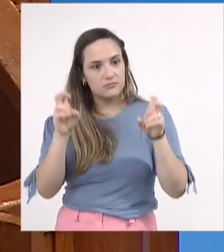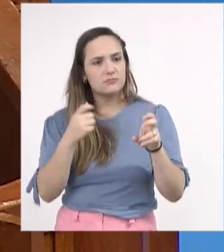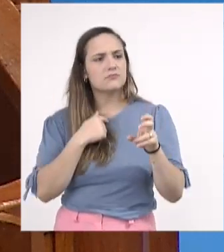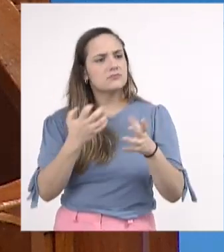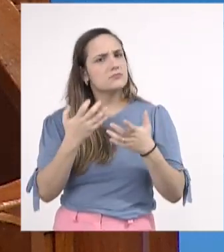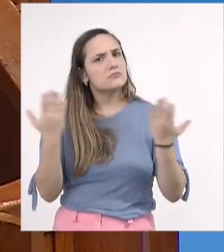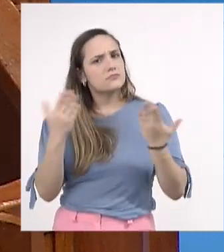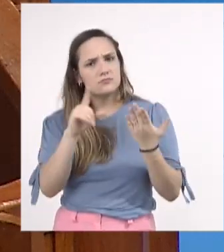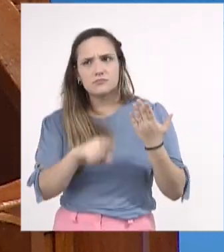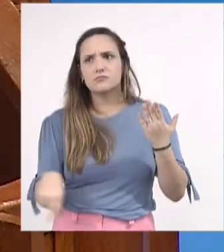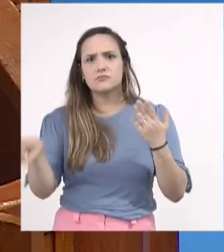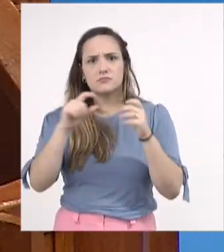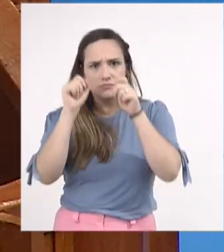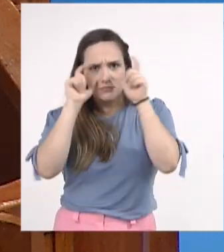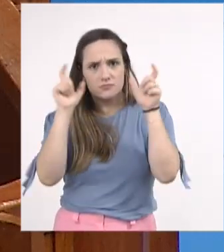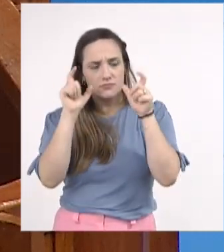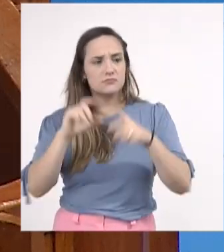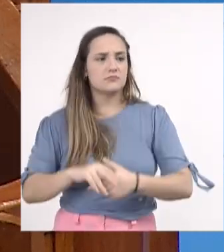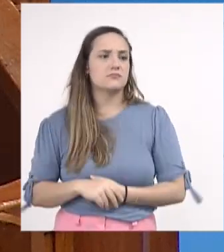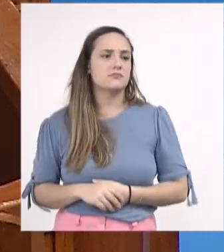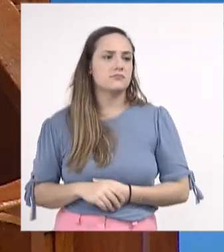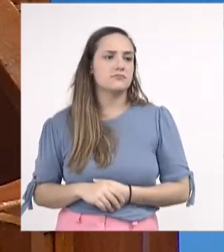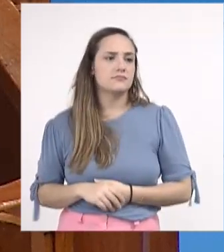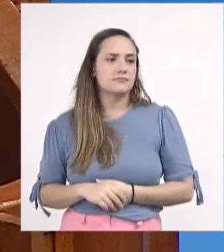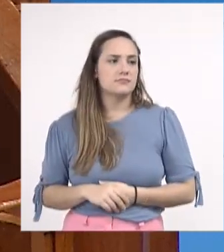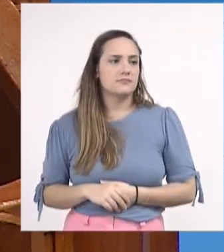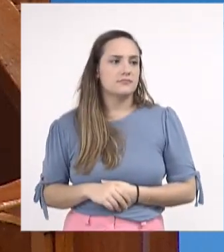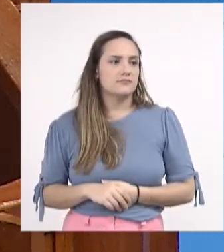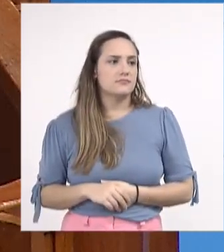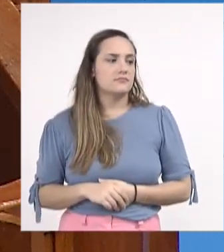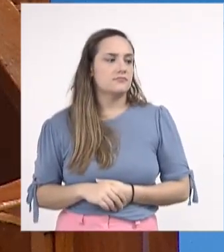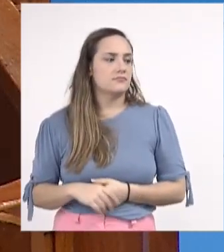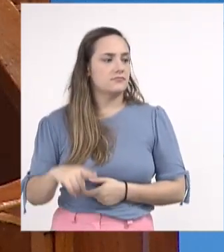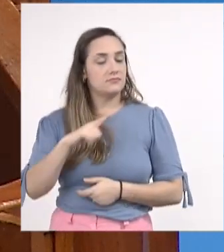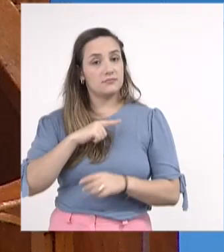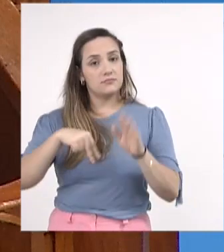divulgada a nota do IDEB,